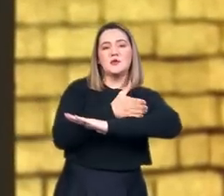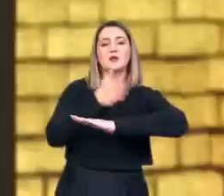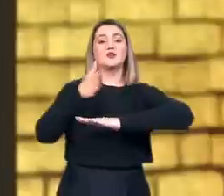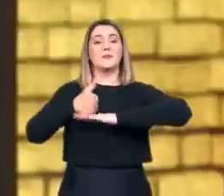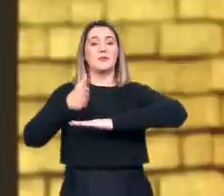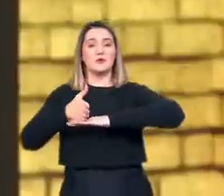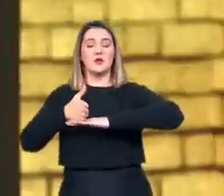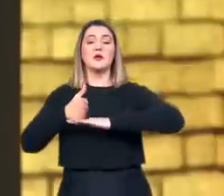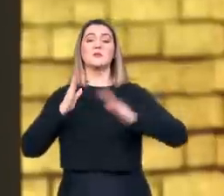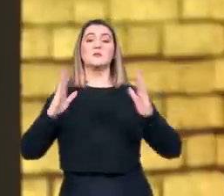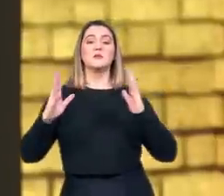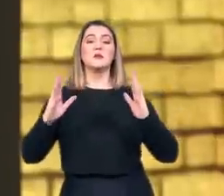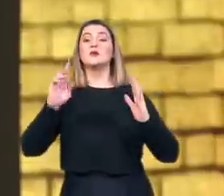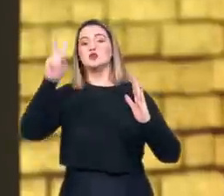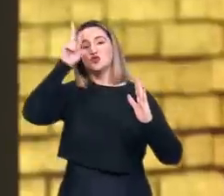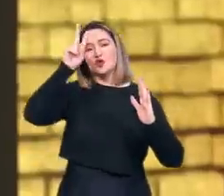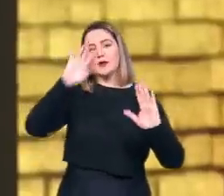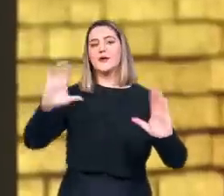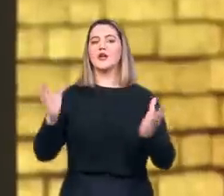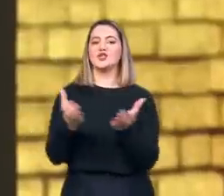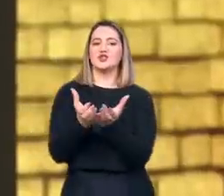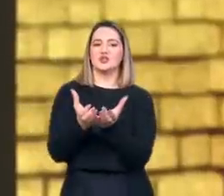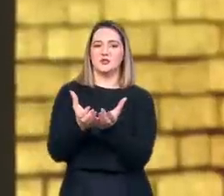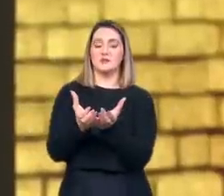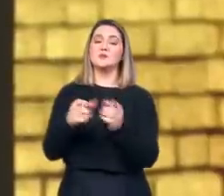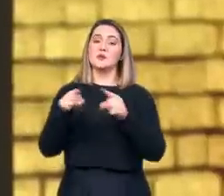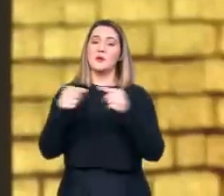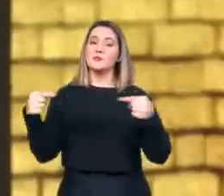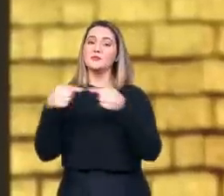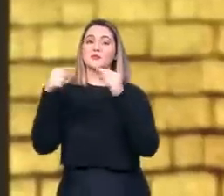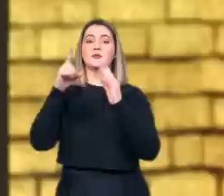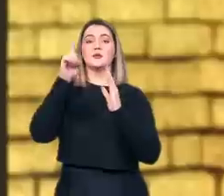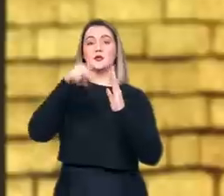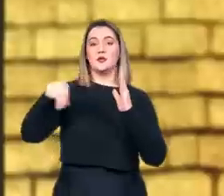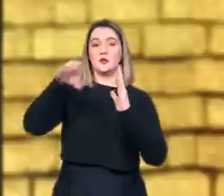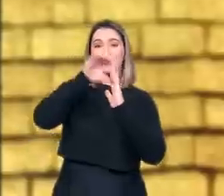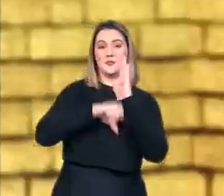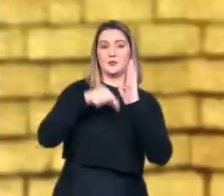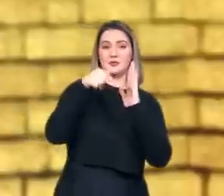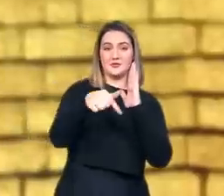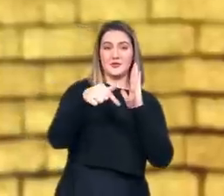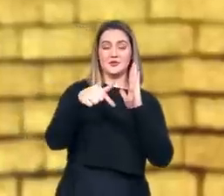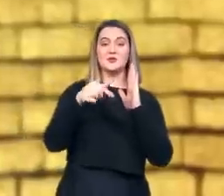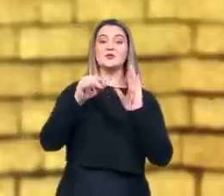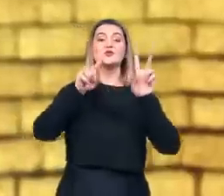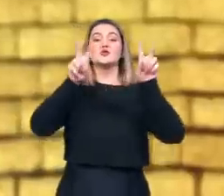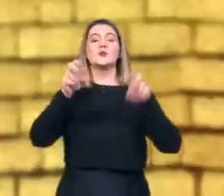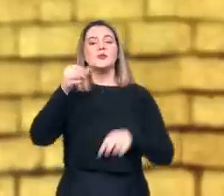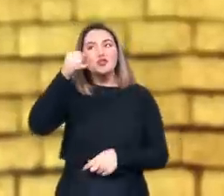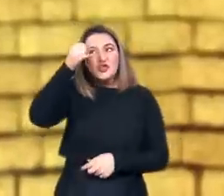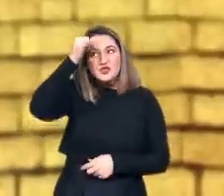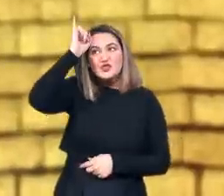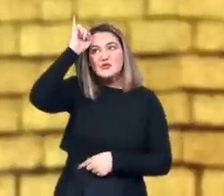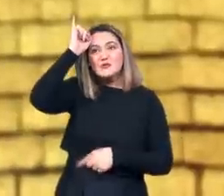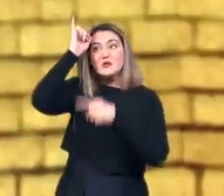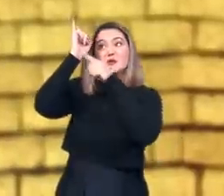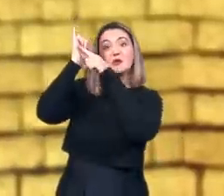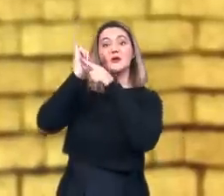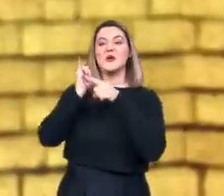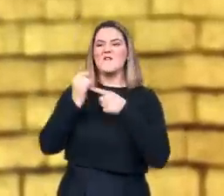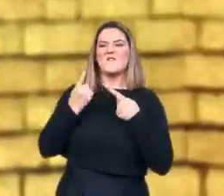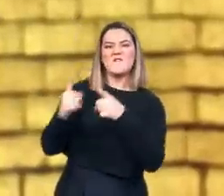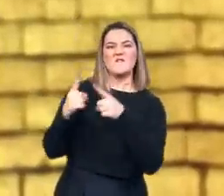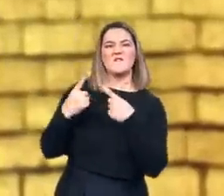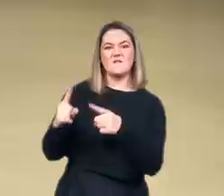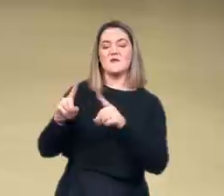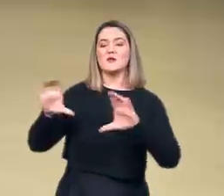e a sua relação com as profecias de Daniel, capítulo 7, que fala do chifre pequeno e o seu combate à sua guerra aos